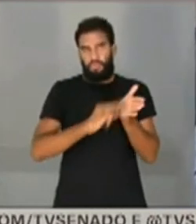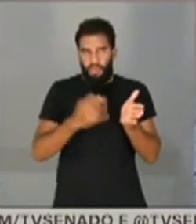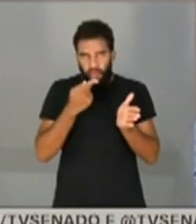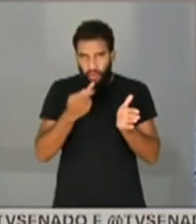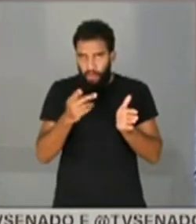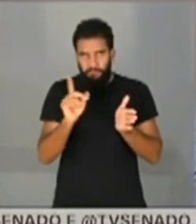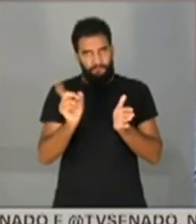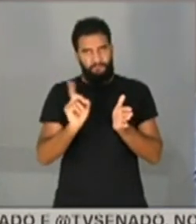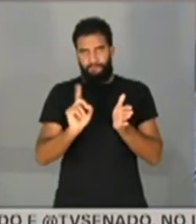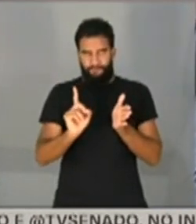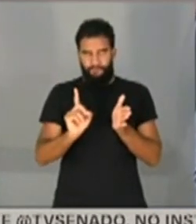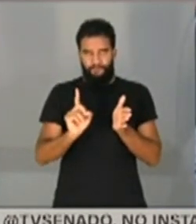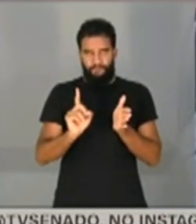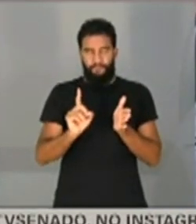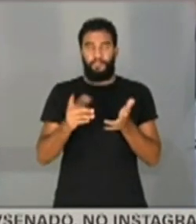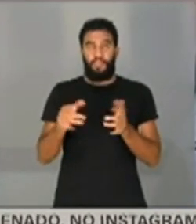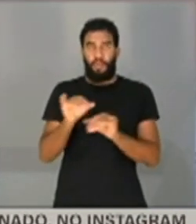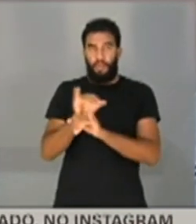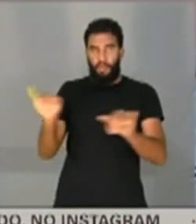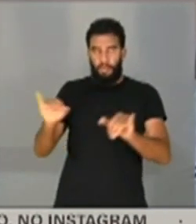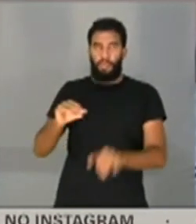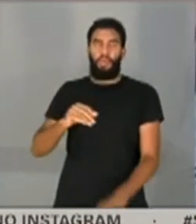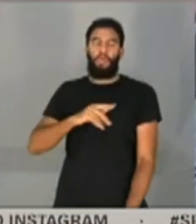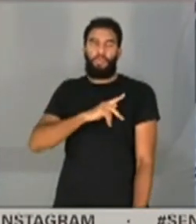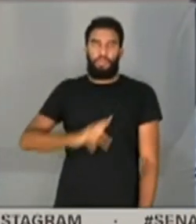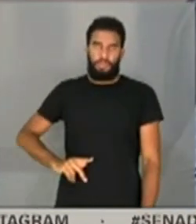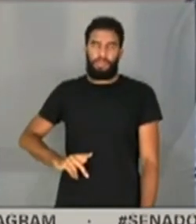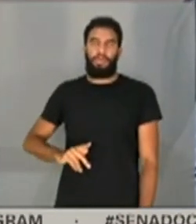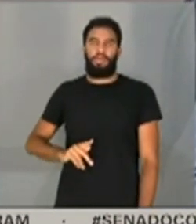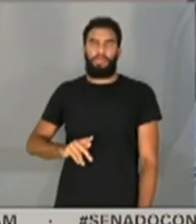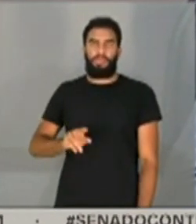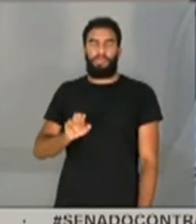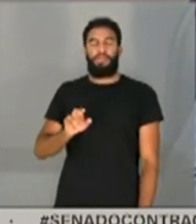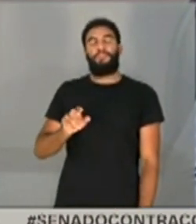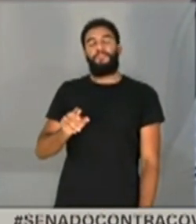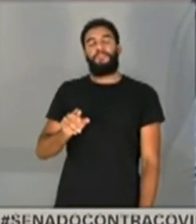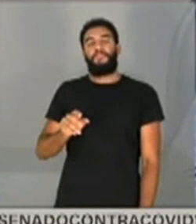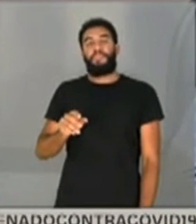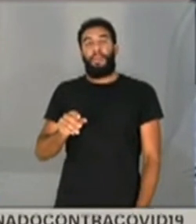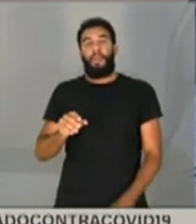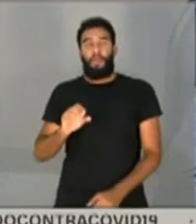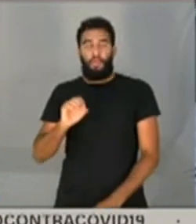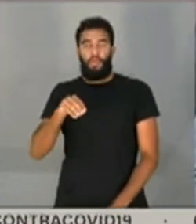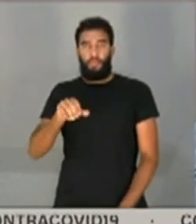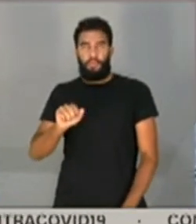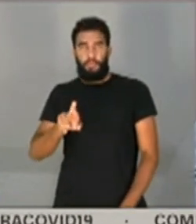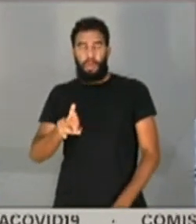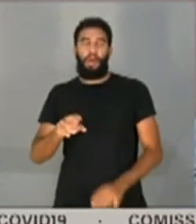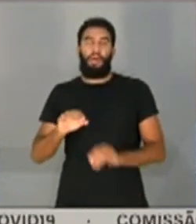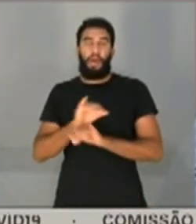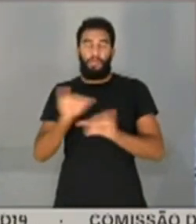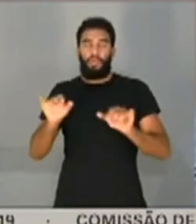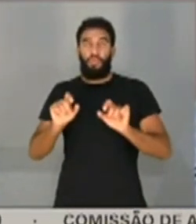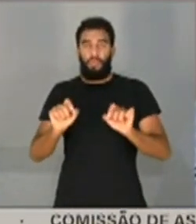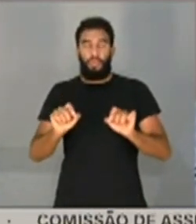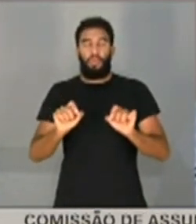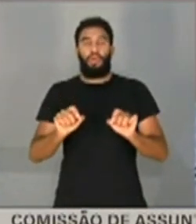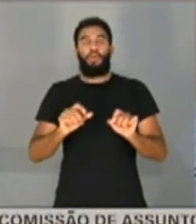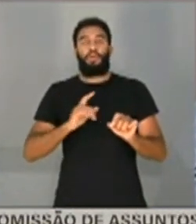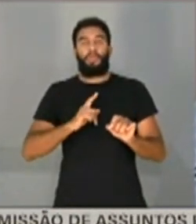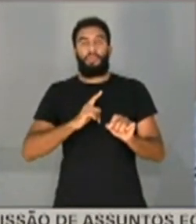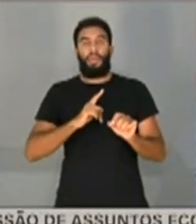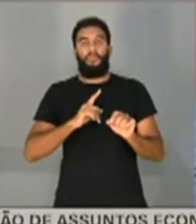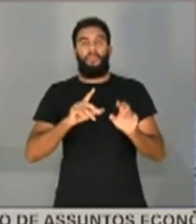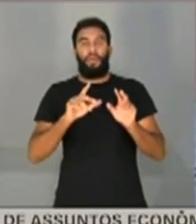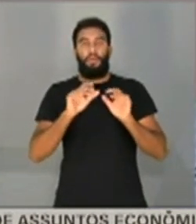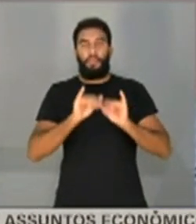Como bem salientou o presidente dessa CPI no dia 15 de setembro de 2021, que assim se pronunciou, abre